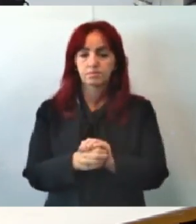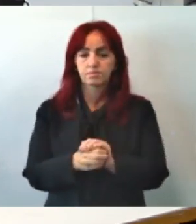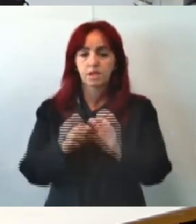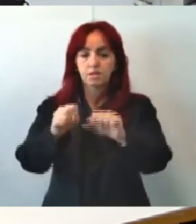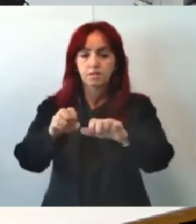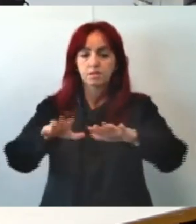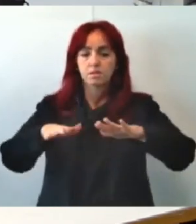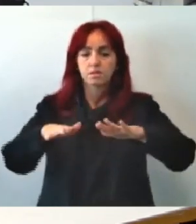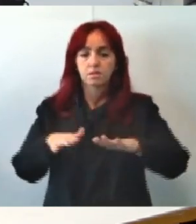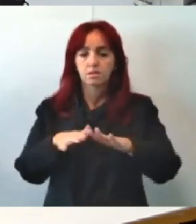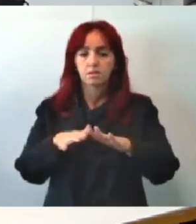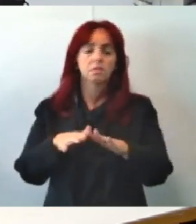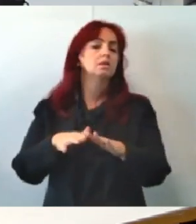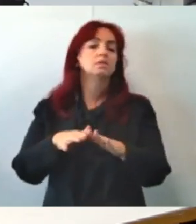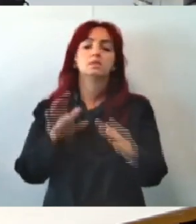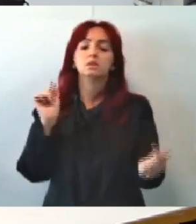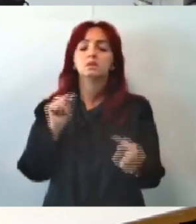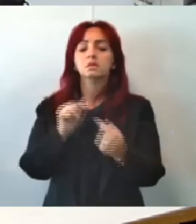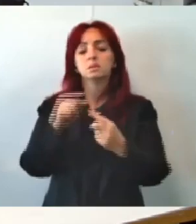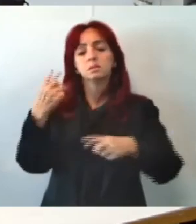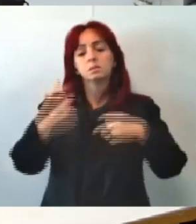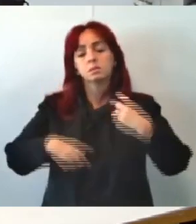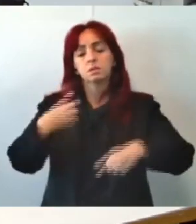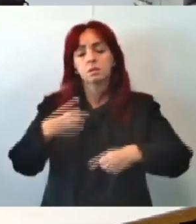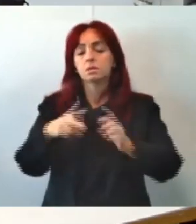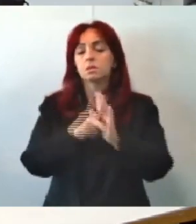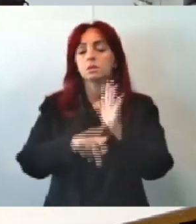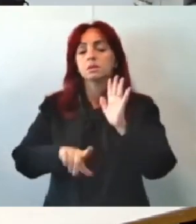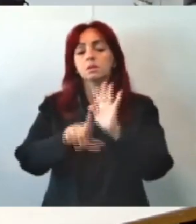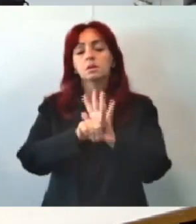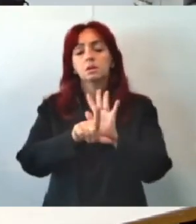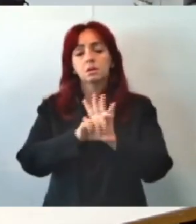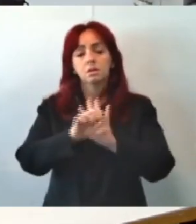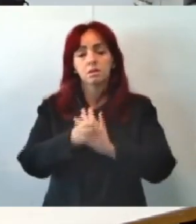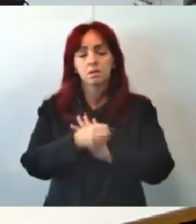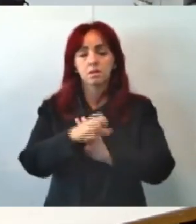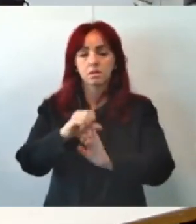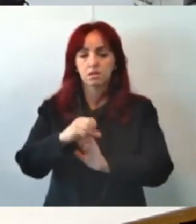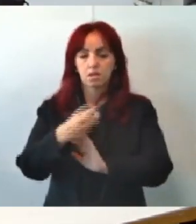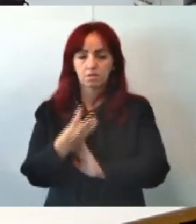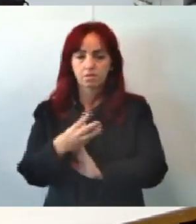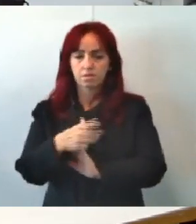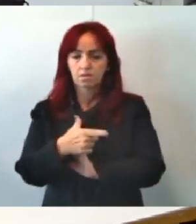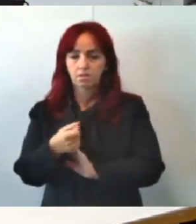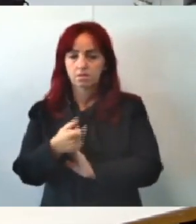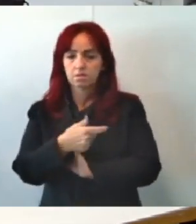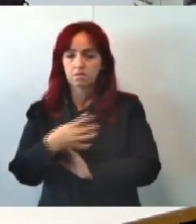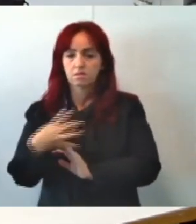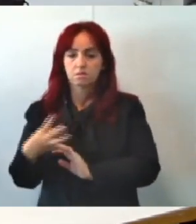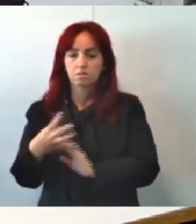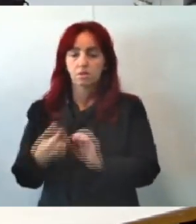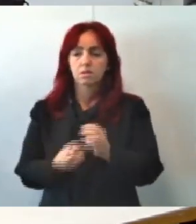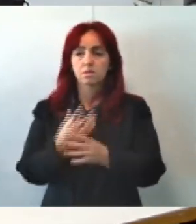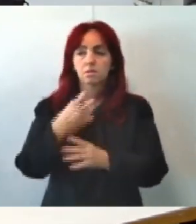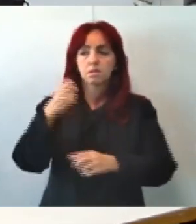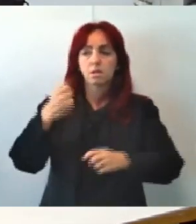A audiência pública é a finalidade de discutir o projeto de lei 893-2024 Que institui a política municipal de cuidado